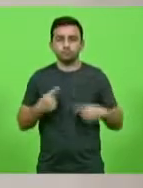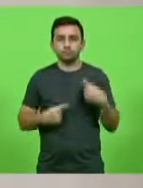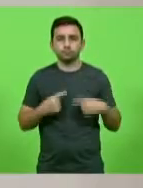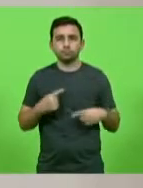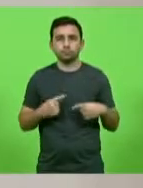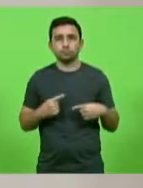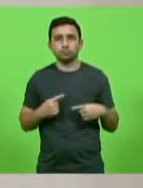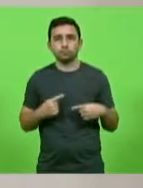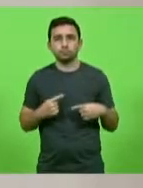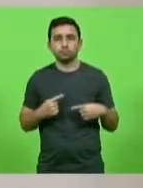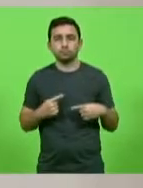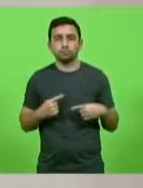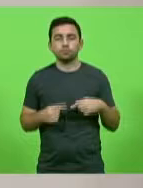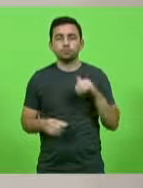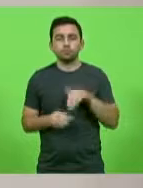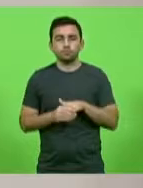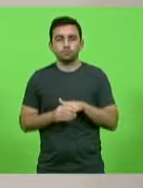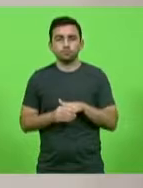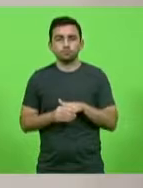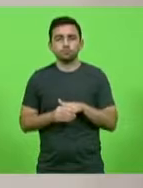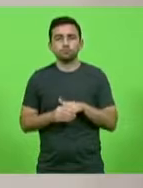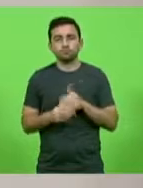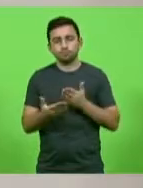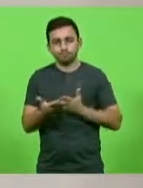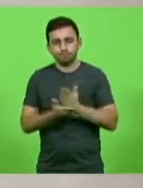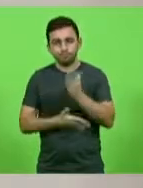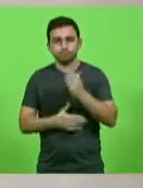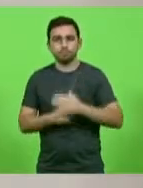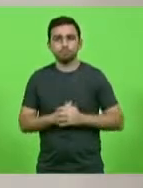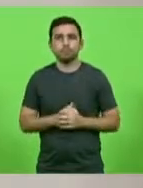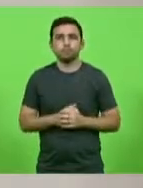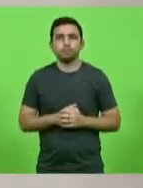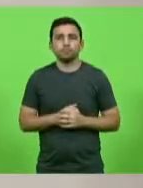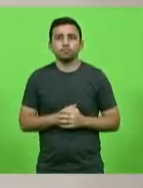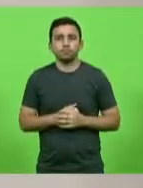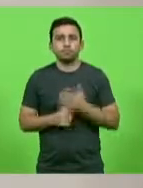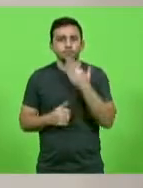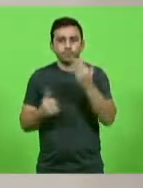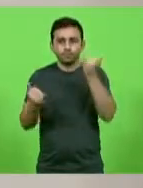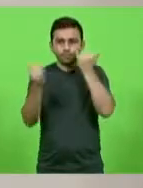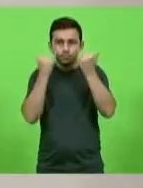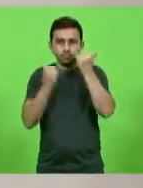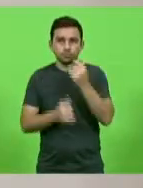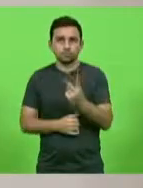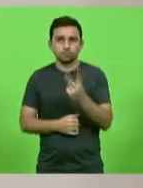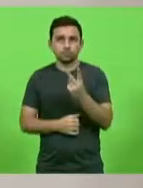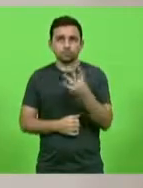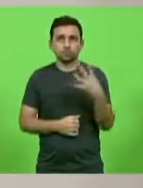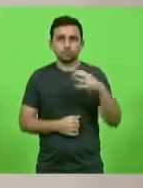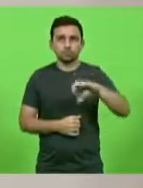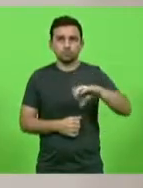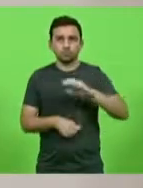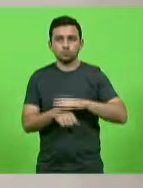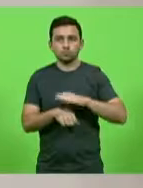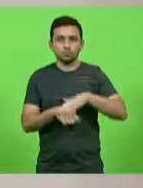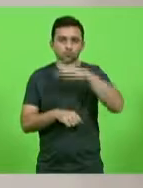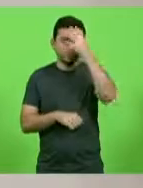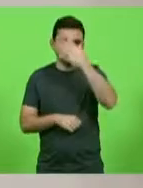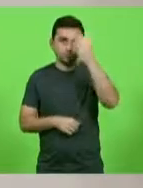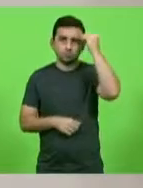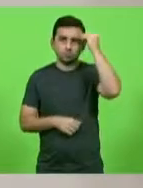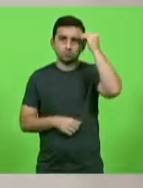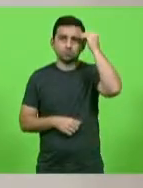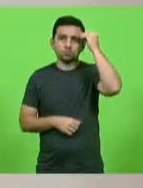Em votação. Aprovado. Pedido de informação. 249. Deputada Luciane Carminati.